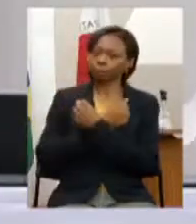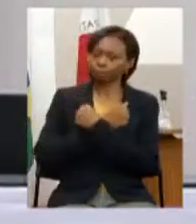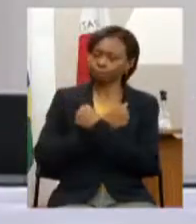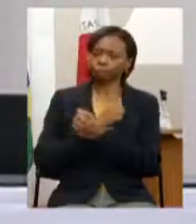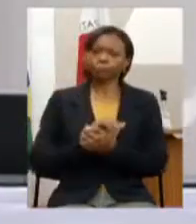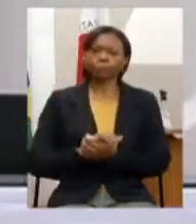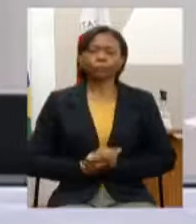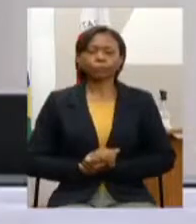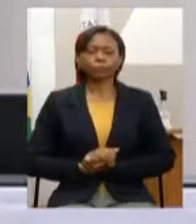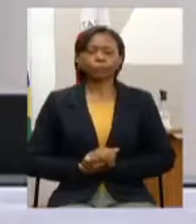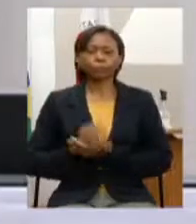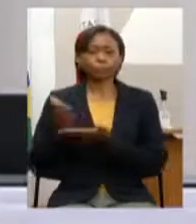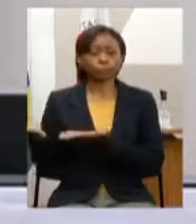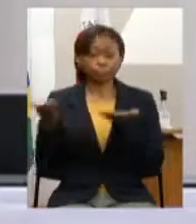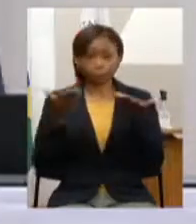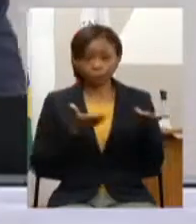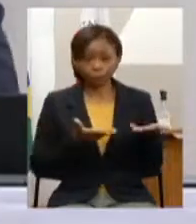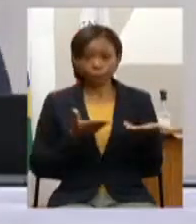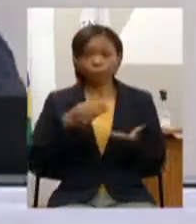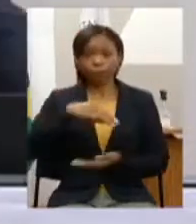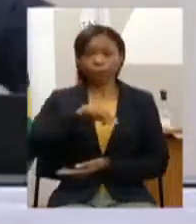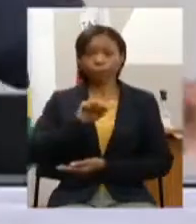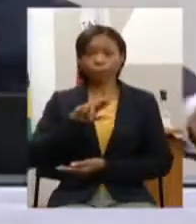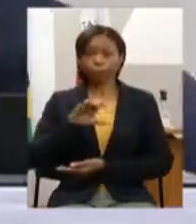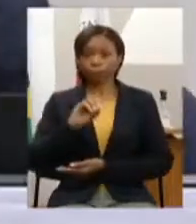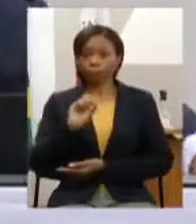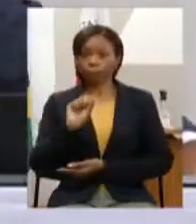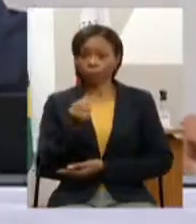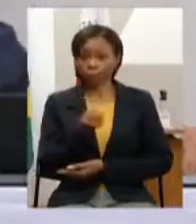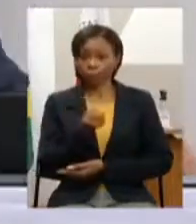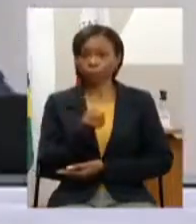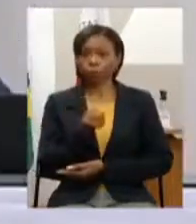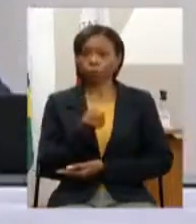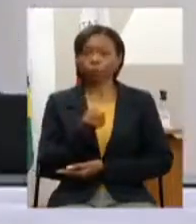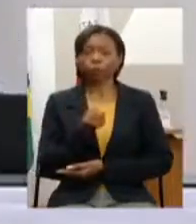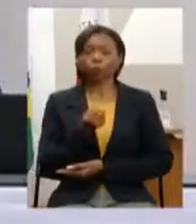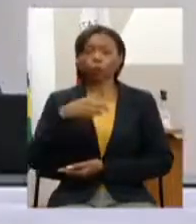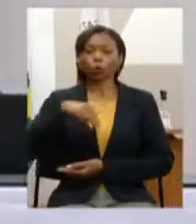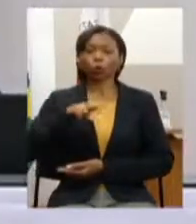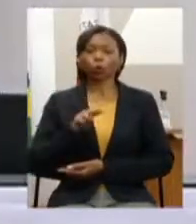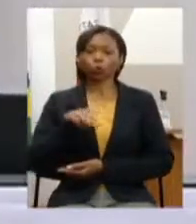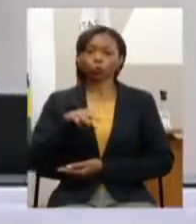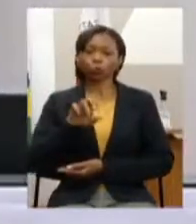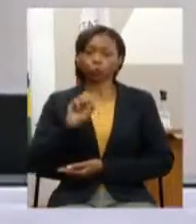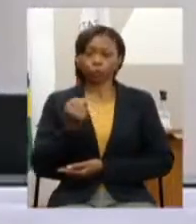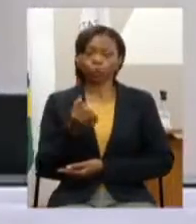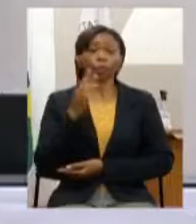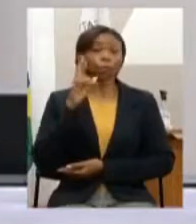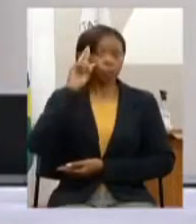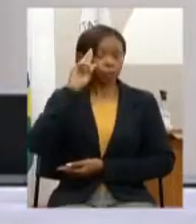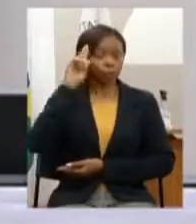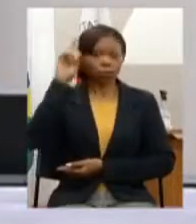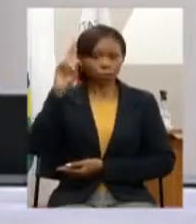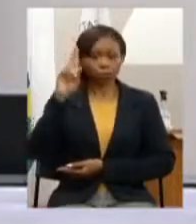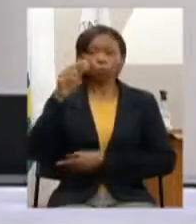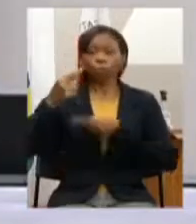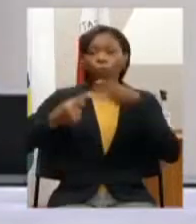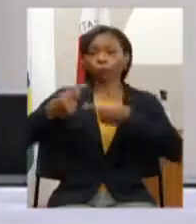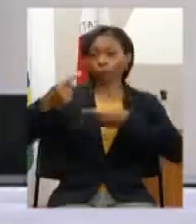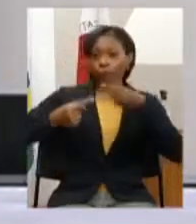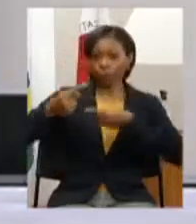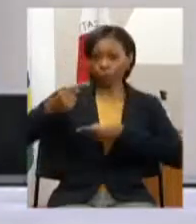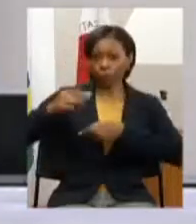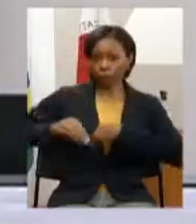passo a fala agora Marcos Vinícius Dias Nunes diretor de política agrícola e cooperativa de